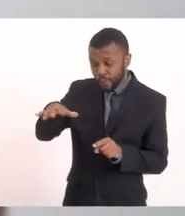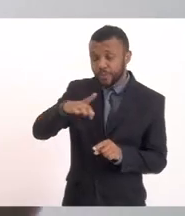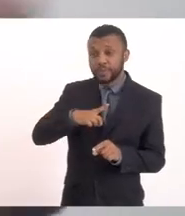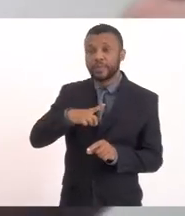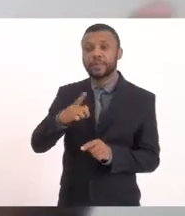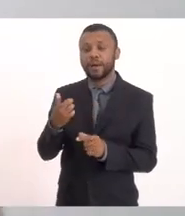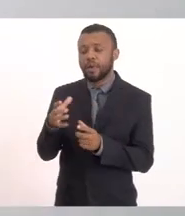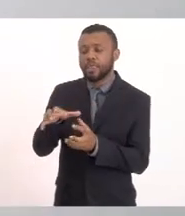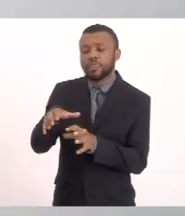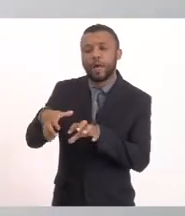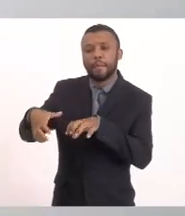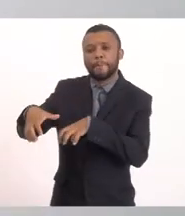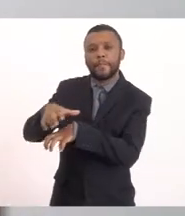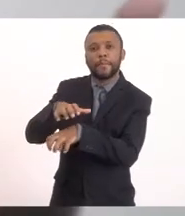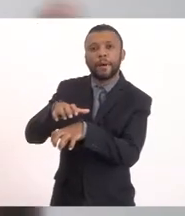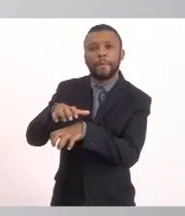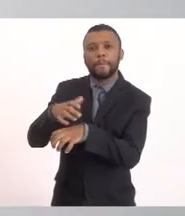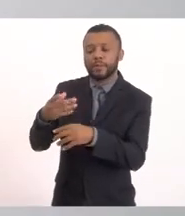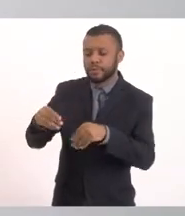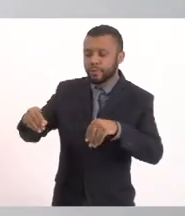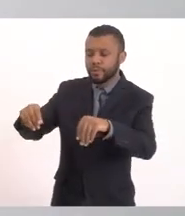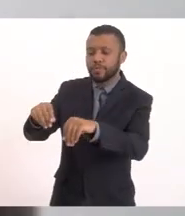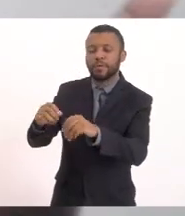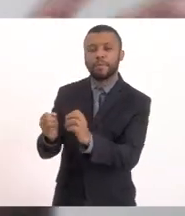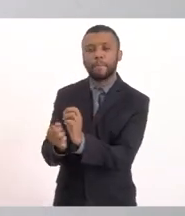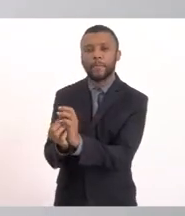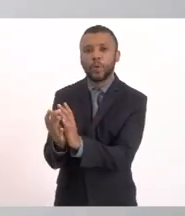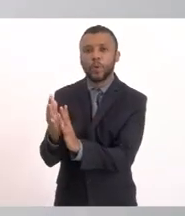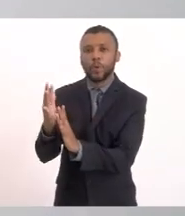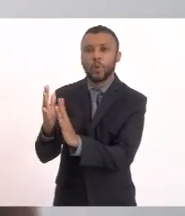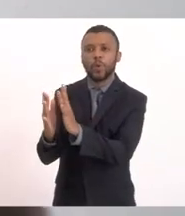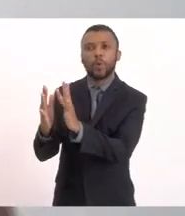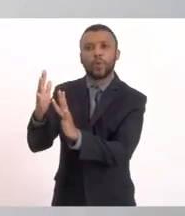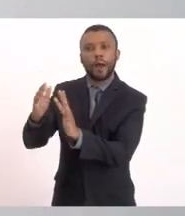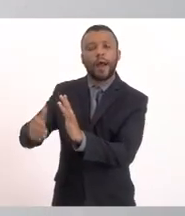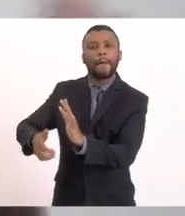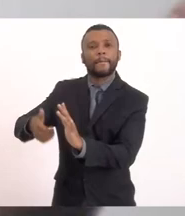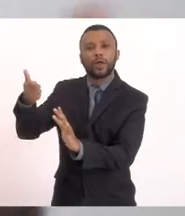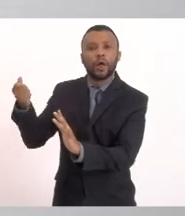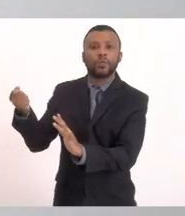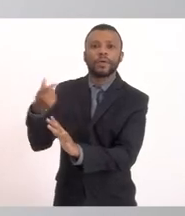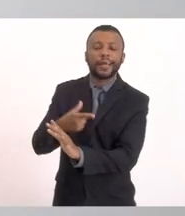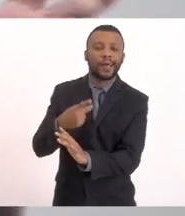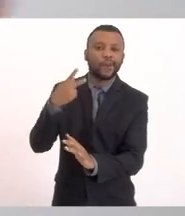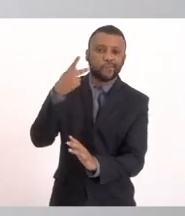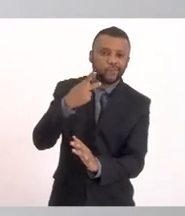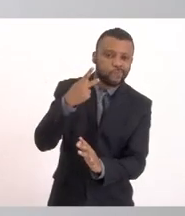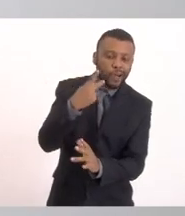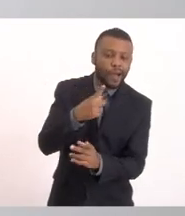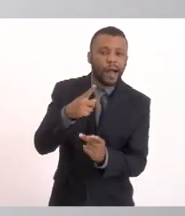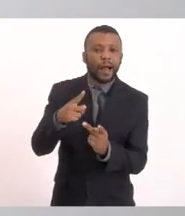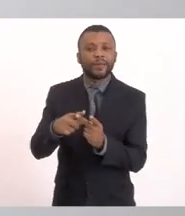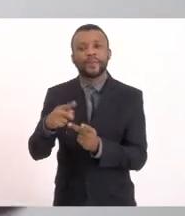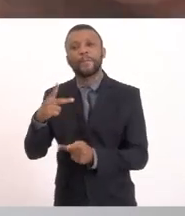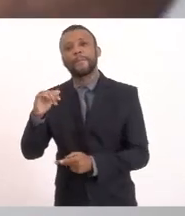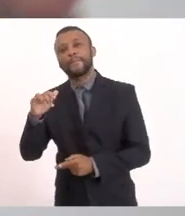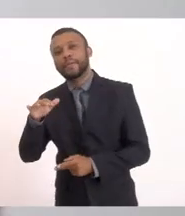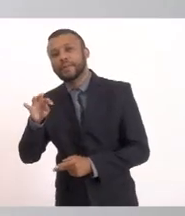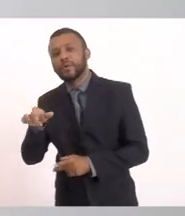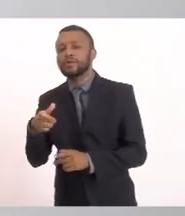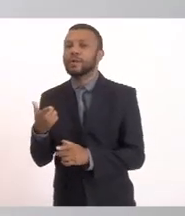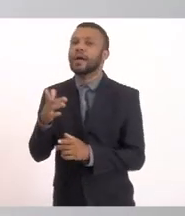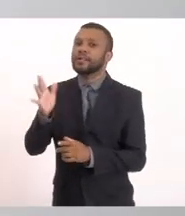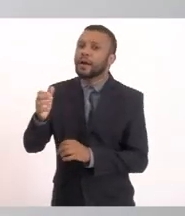manguezal Botaram uma grama lá Que o dono falou para mim Que a grama é melhor Do que a tomate Do que a pimentão Está lá a grama Eu briguei tanto por isso Já fui